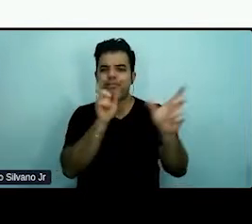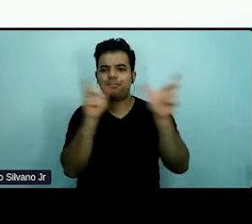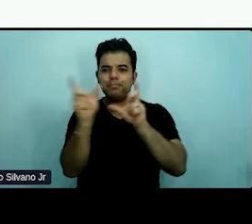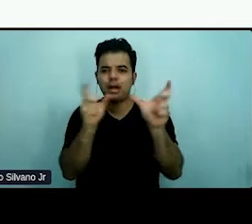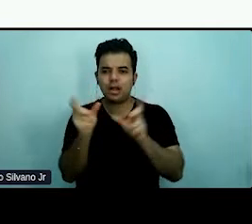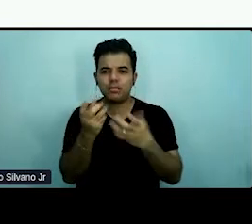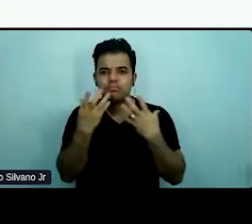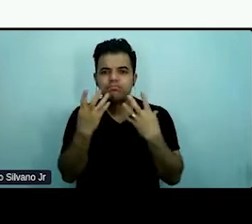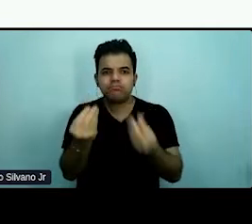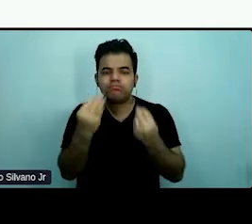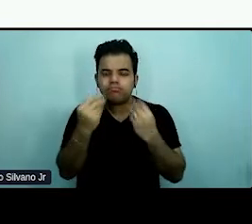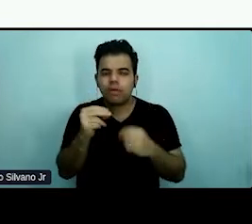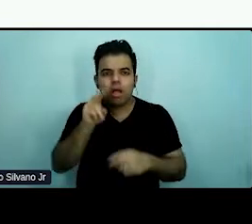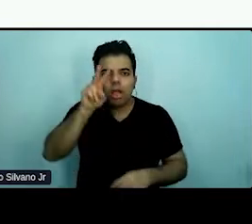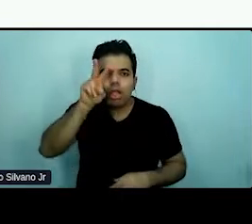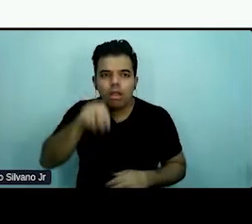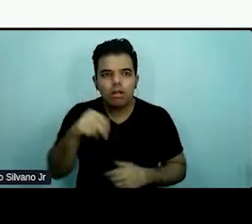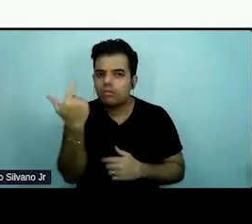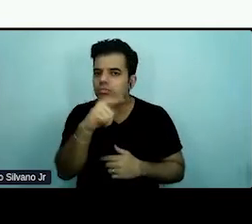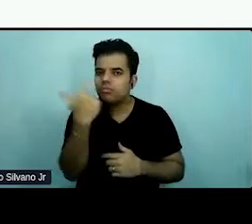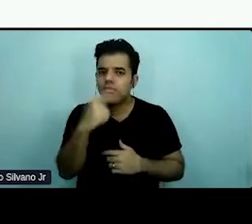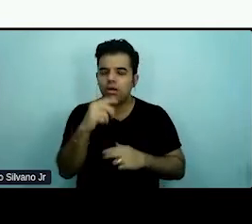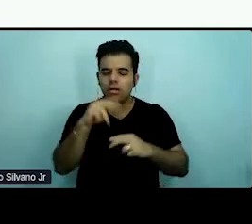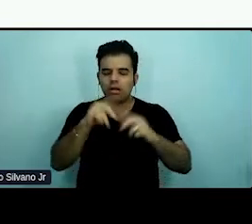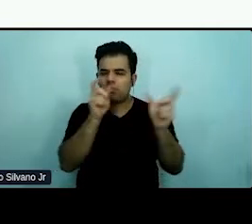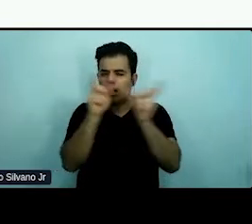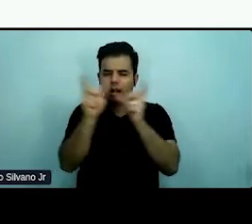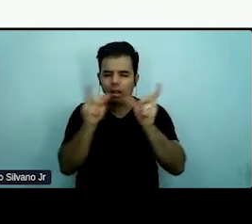ler, sem ver o que elas estão aceitando.